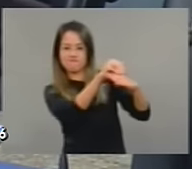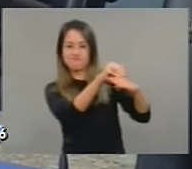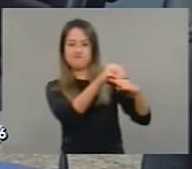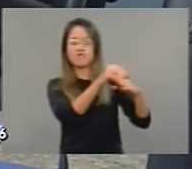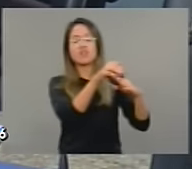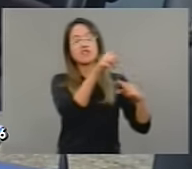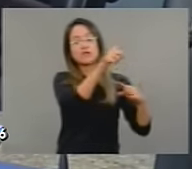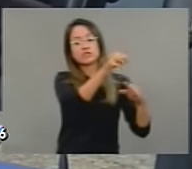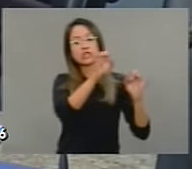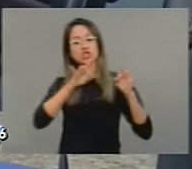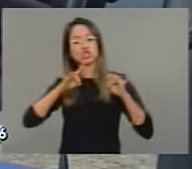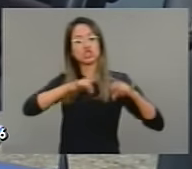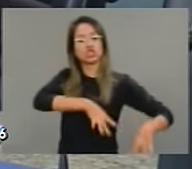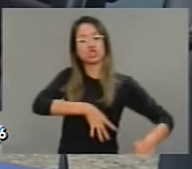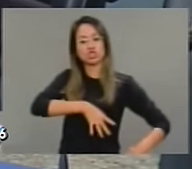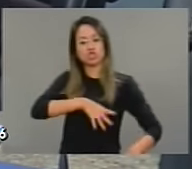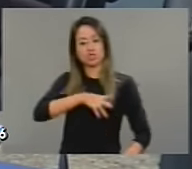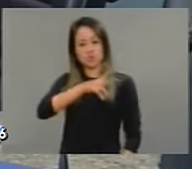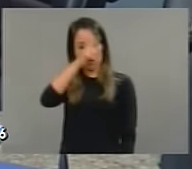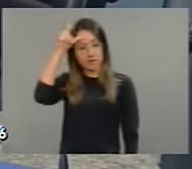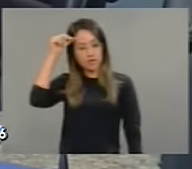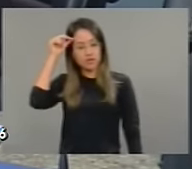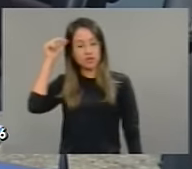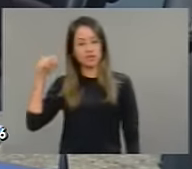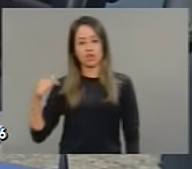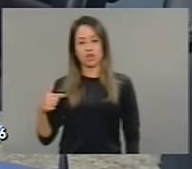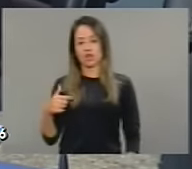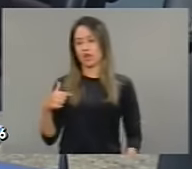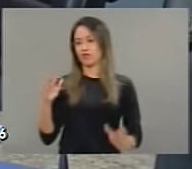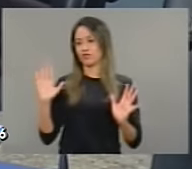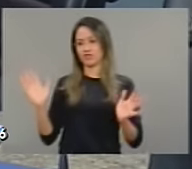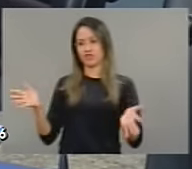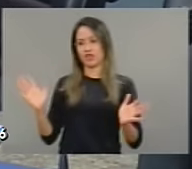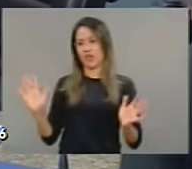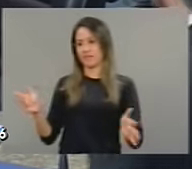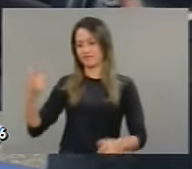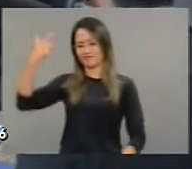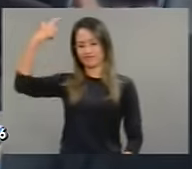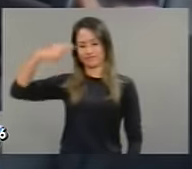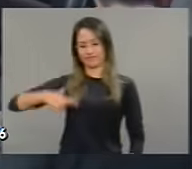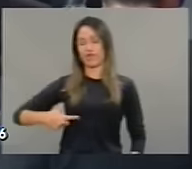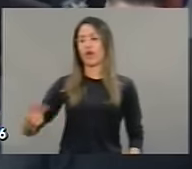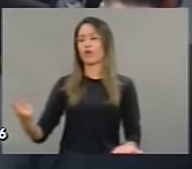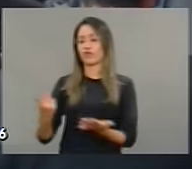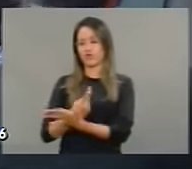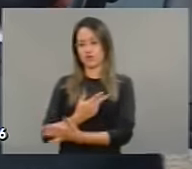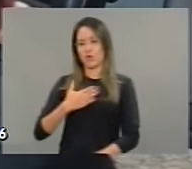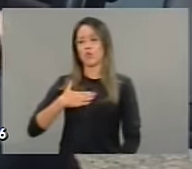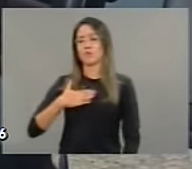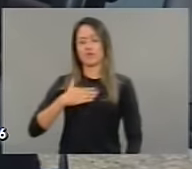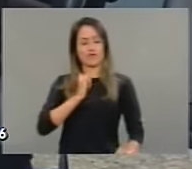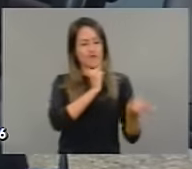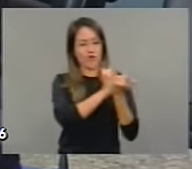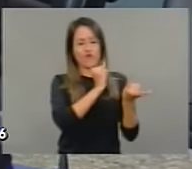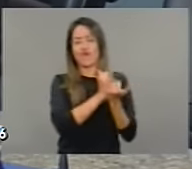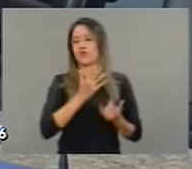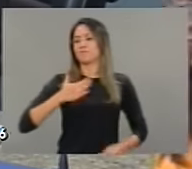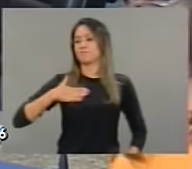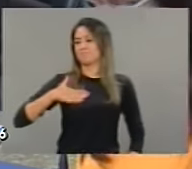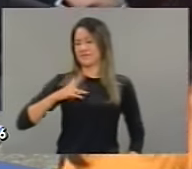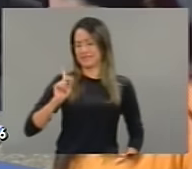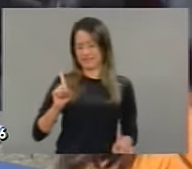que os políticos são tão desgastados. Eu também já fui vítima desse tipo de calúnia, desse tipo de informação, e a minha postura após